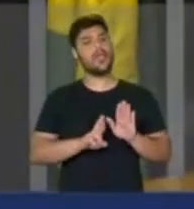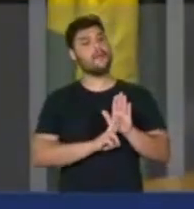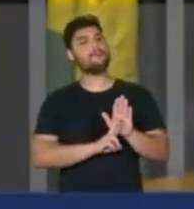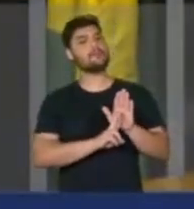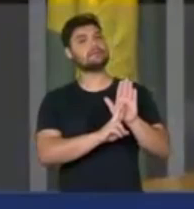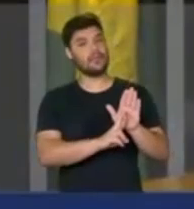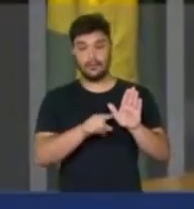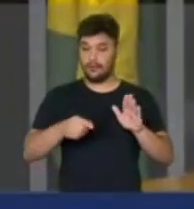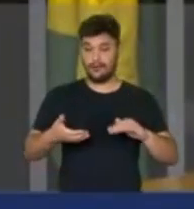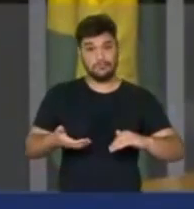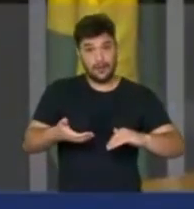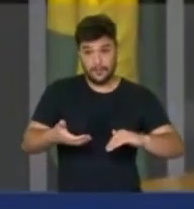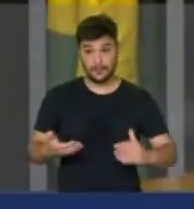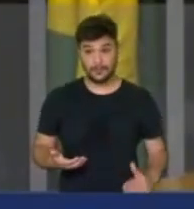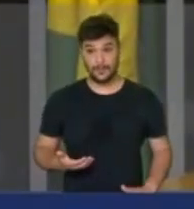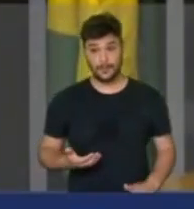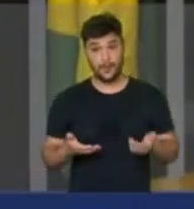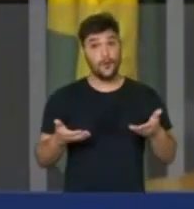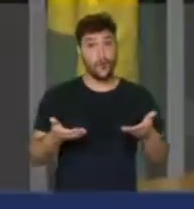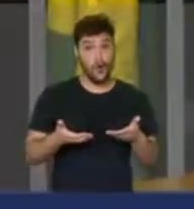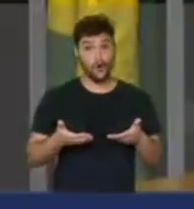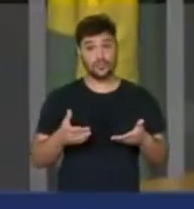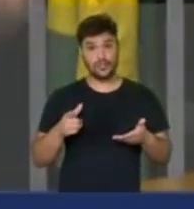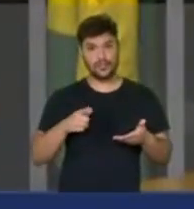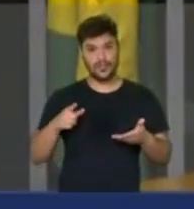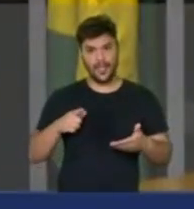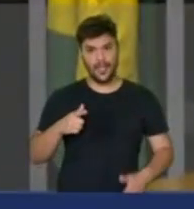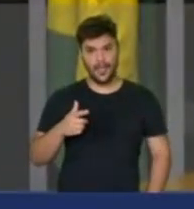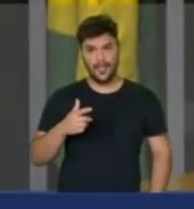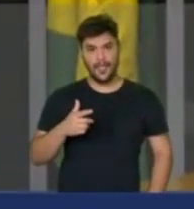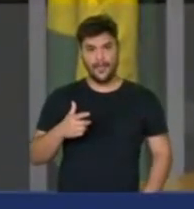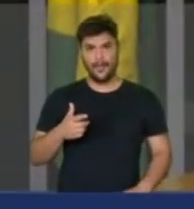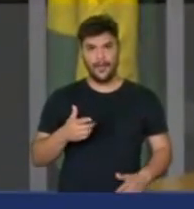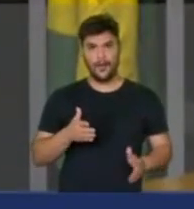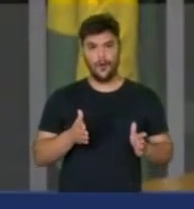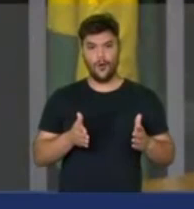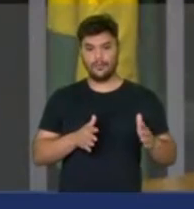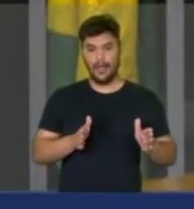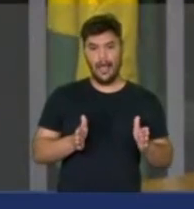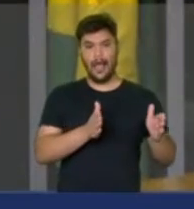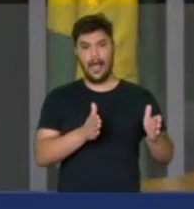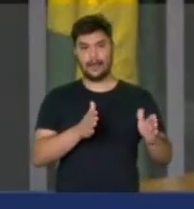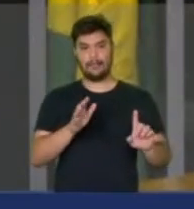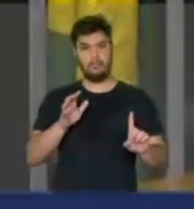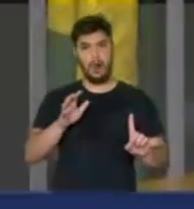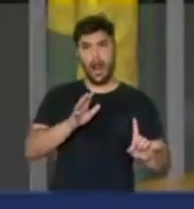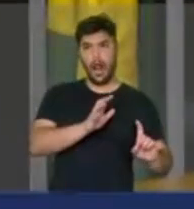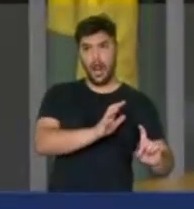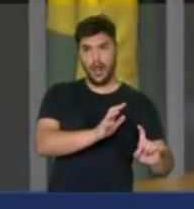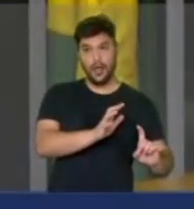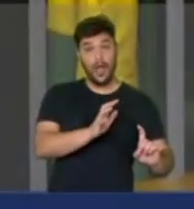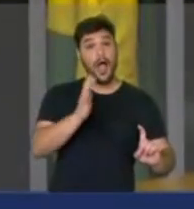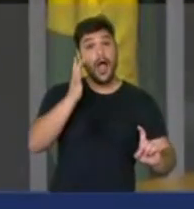parlamento. Se hoje a metralhadora está dirigida a um lado do espectro político, porque não amanhã,